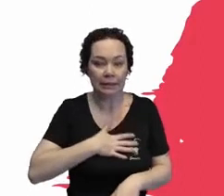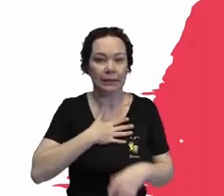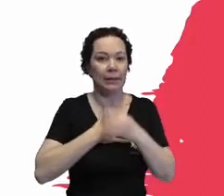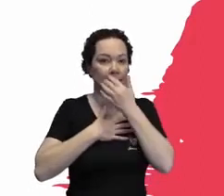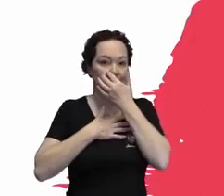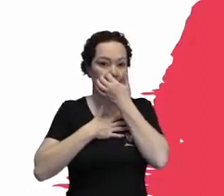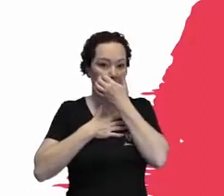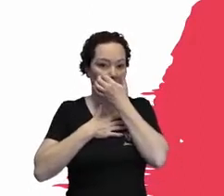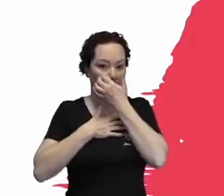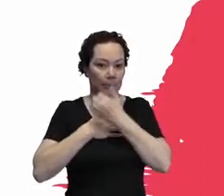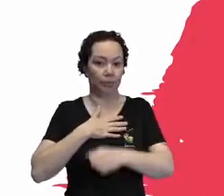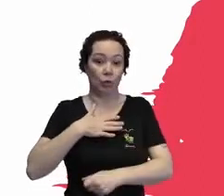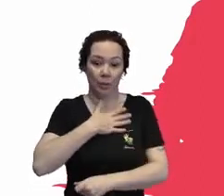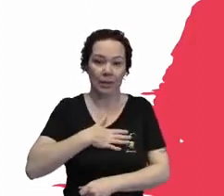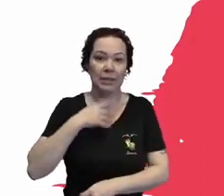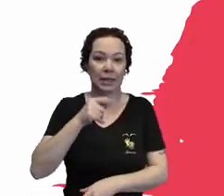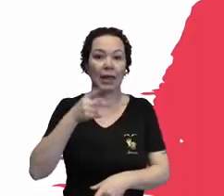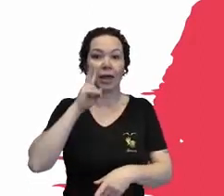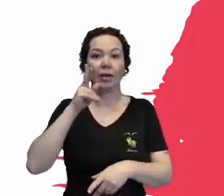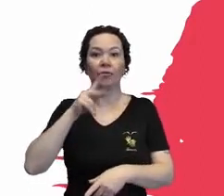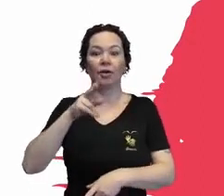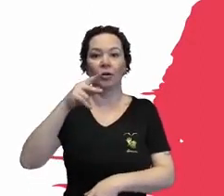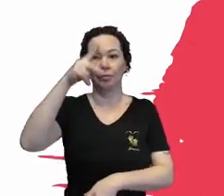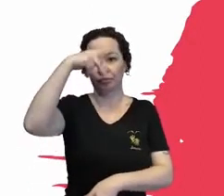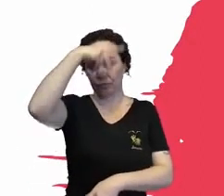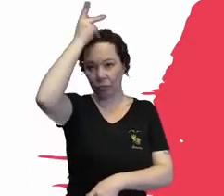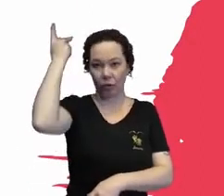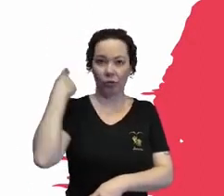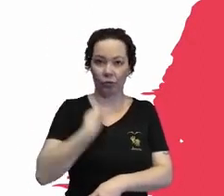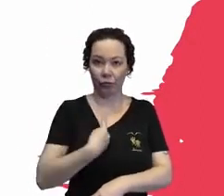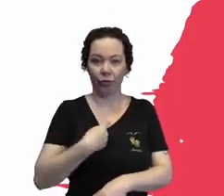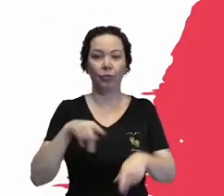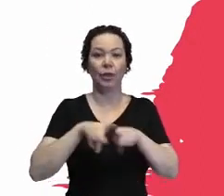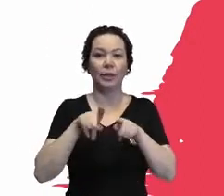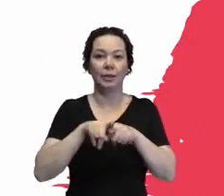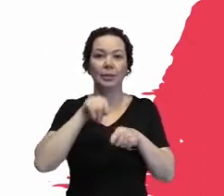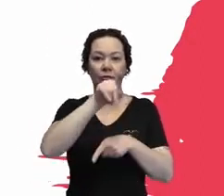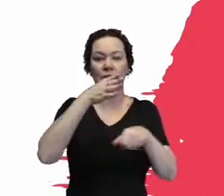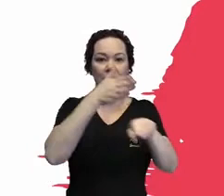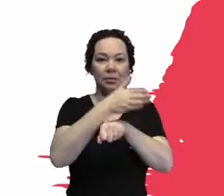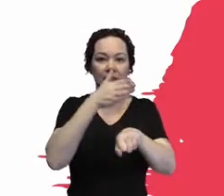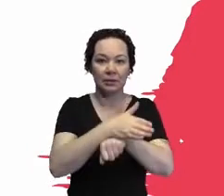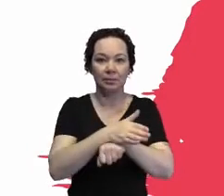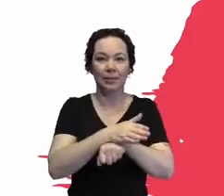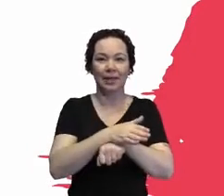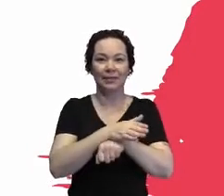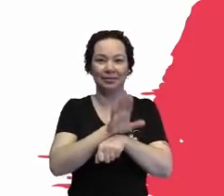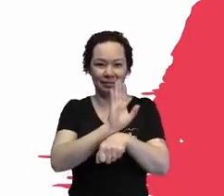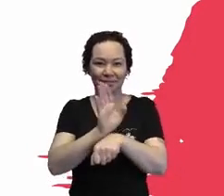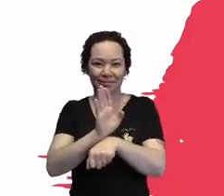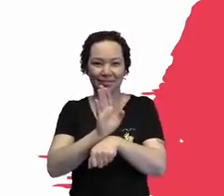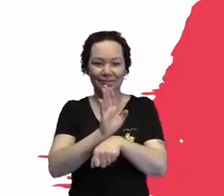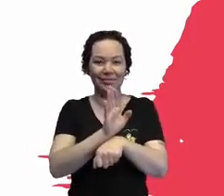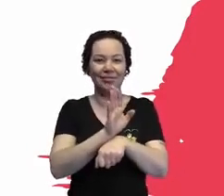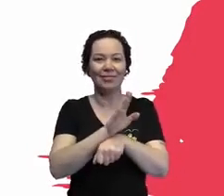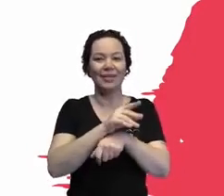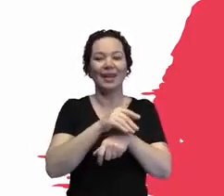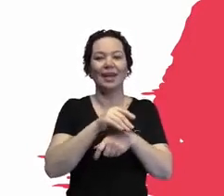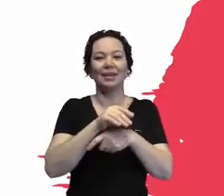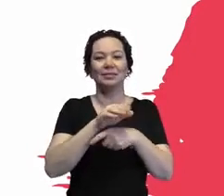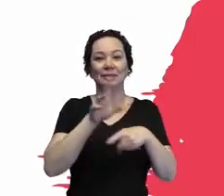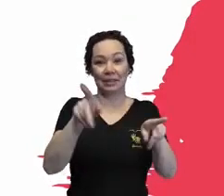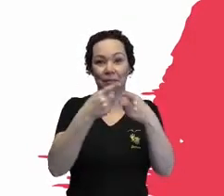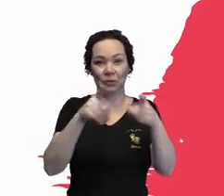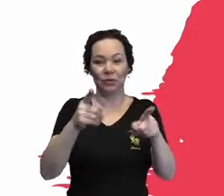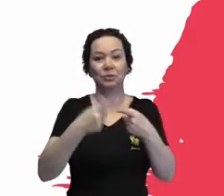sabe, Alex, o fio e o clipe de todos vocês que participaram desse clipe, porque vocês